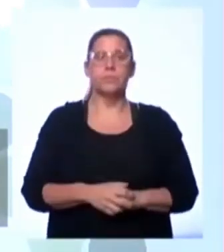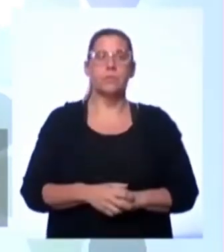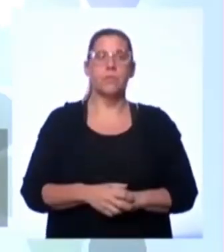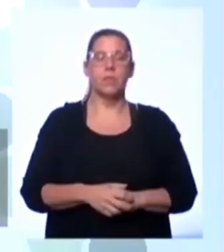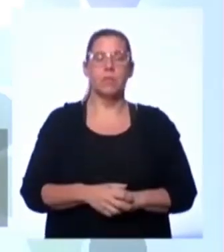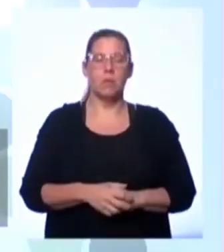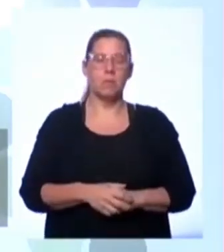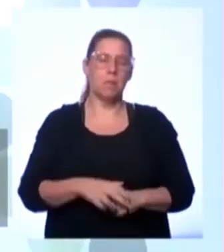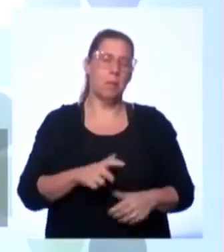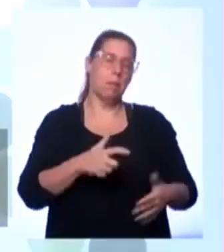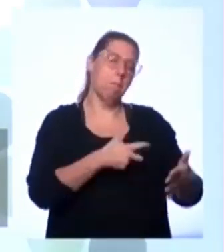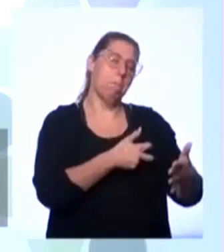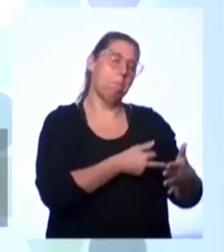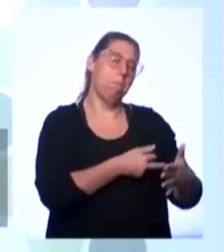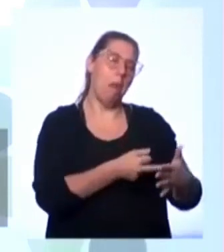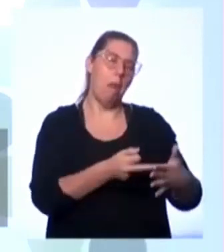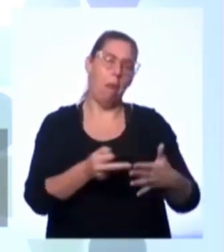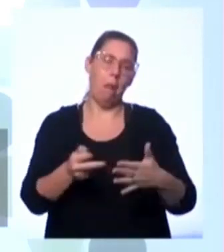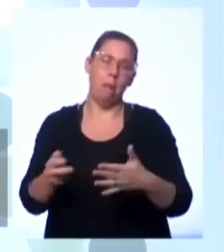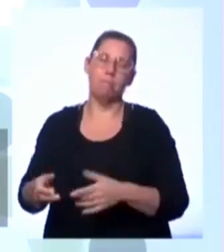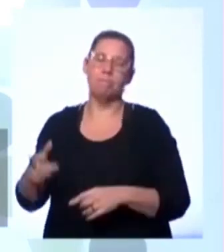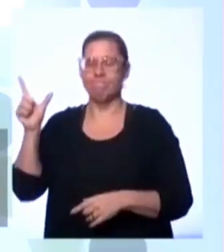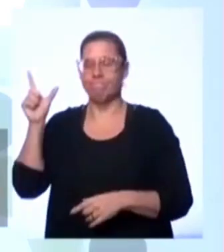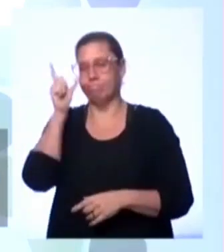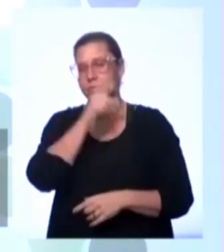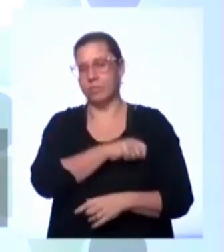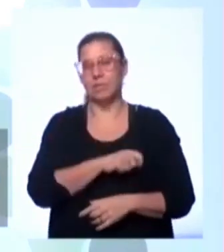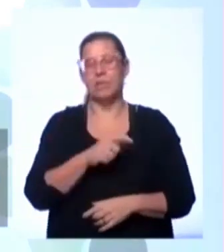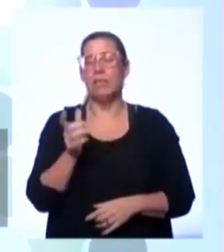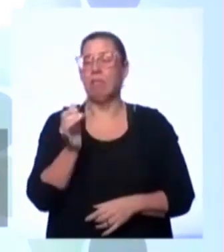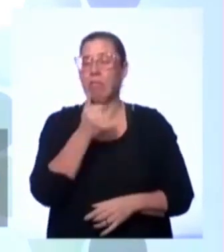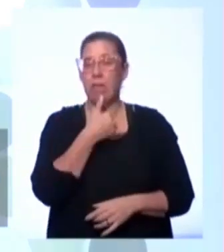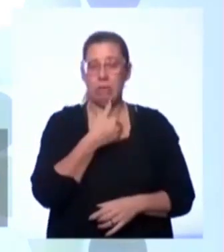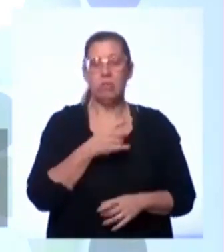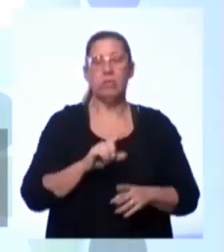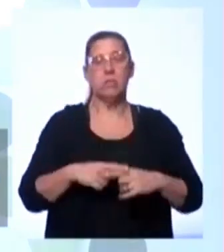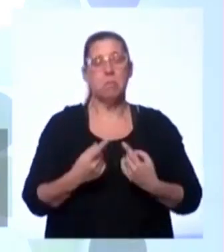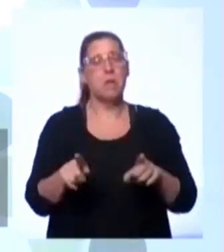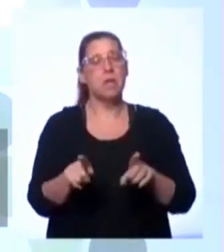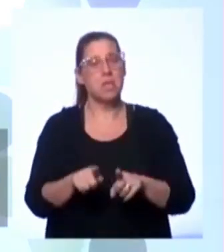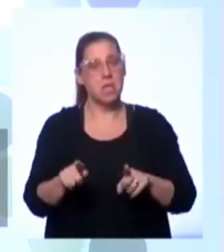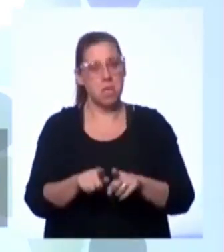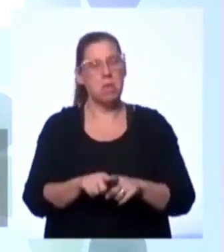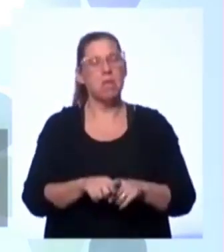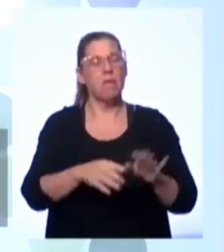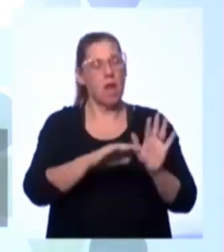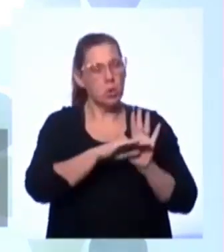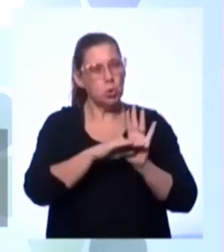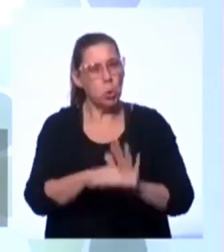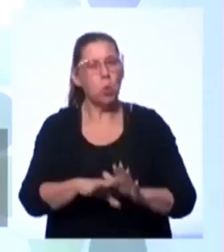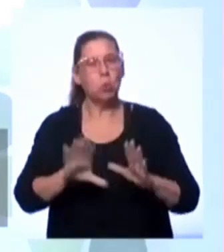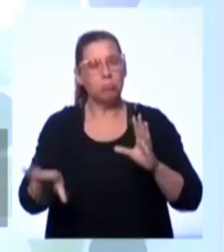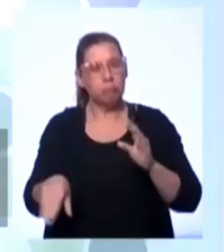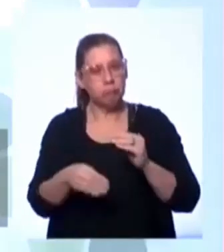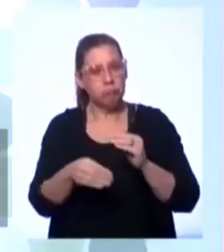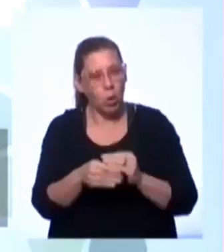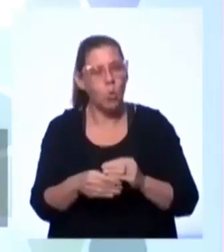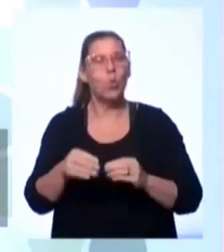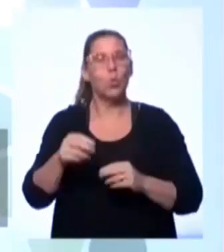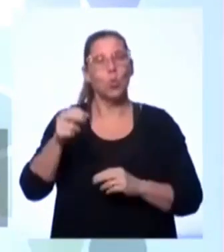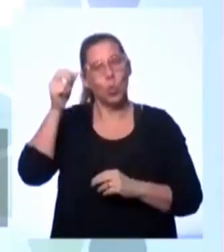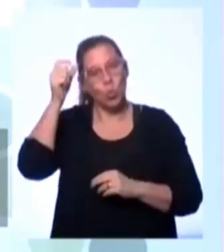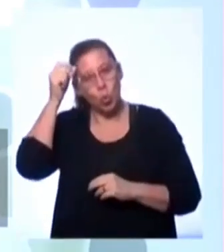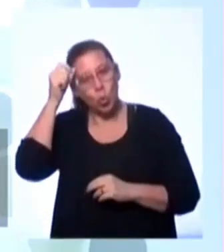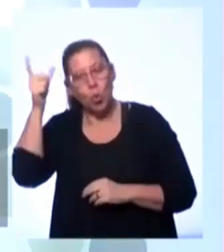genocídio indígena, triste ponto da nossa história, mas também tiveram as contribuições culturais, gastronômicas,